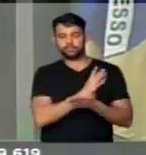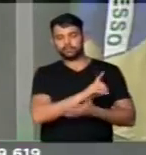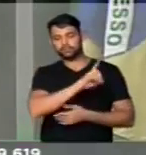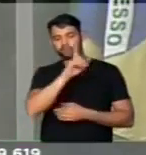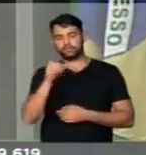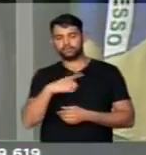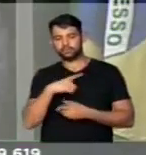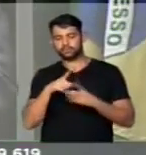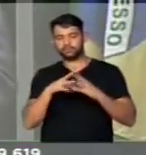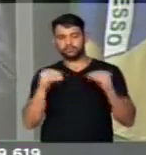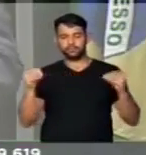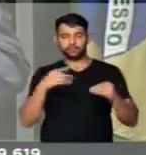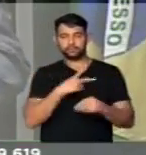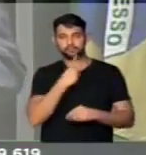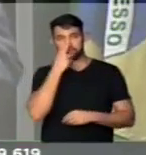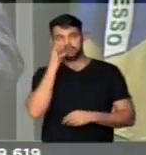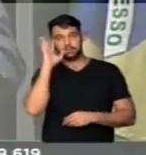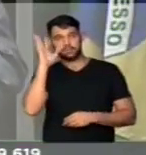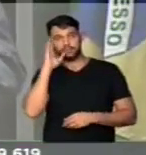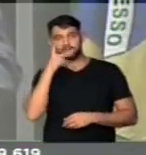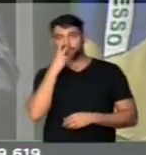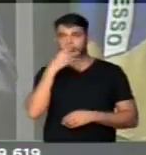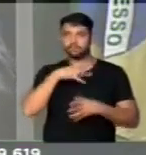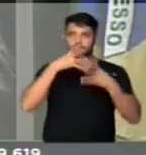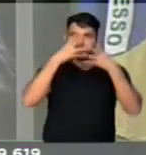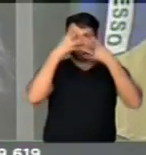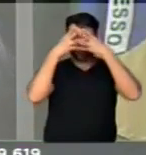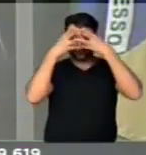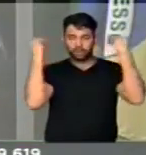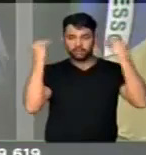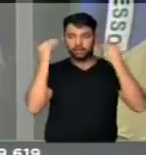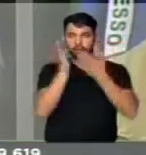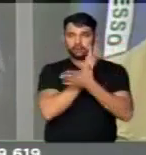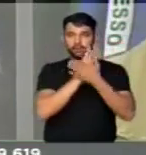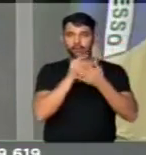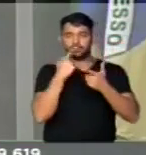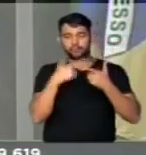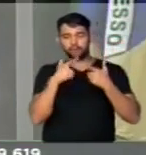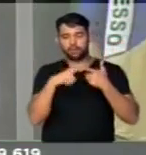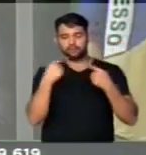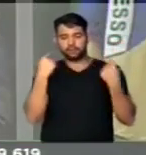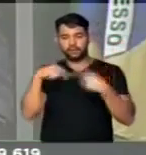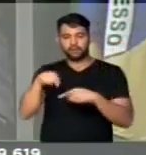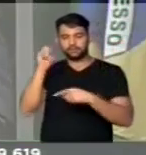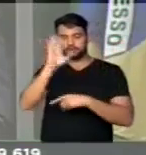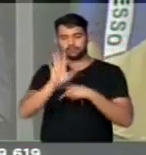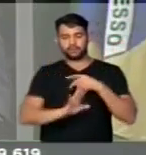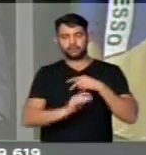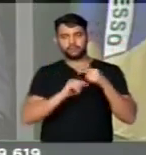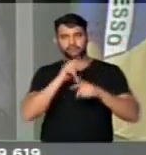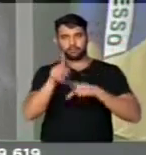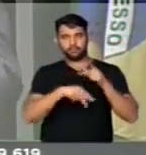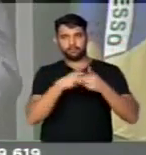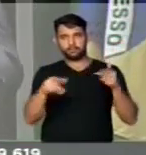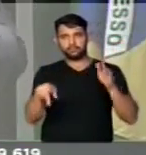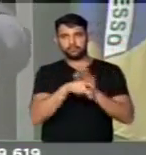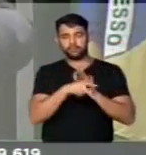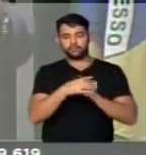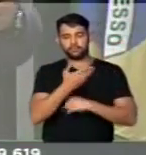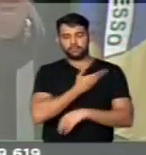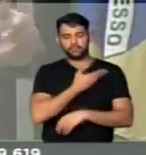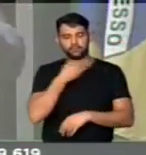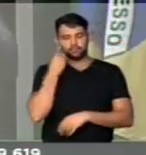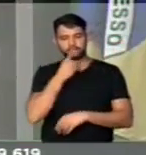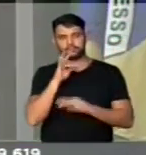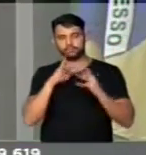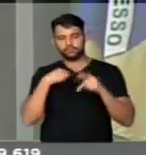dias e pensa que haveríamos de esquecer a afronta que fez contra o Brasil. O próprio colega